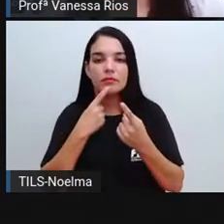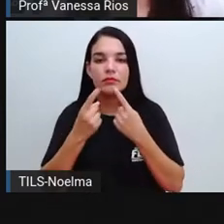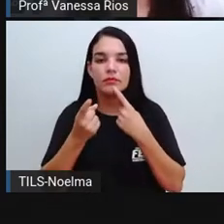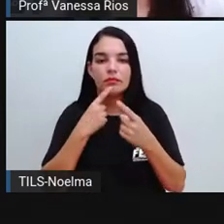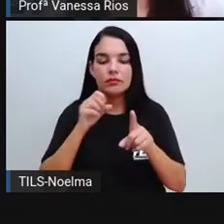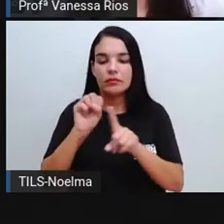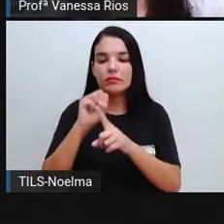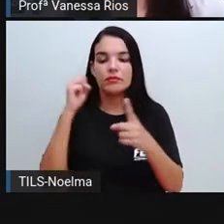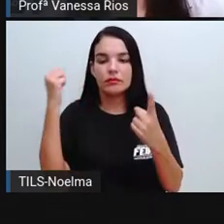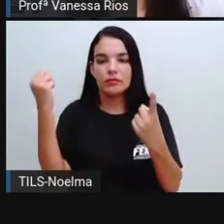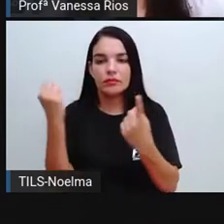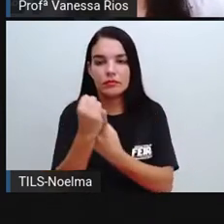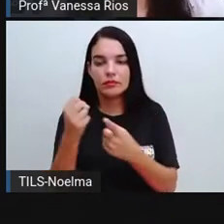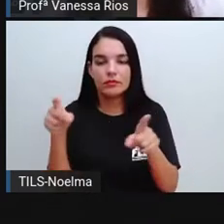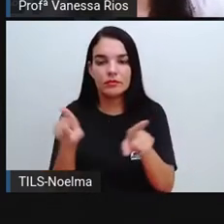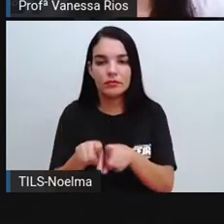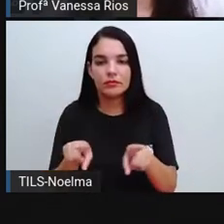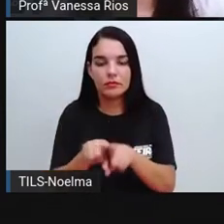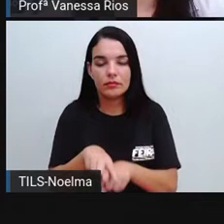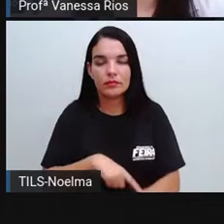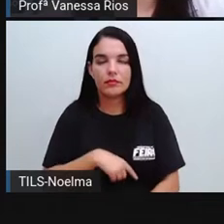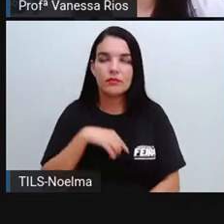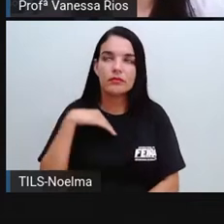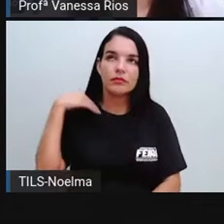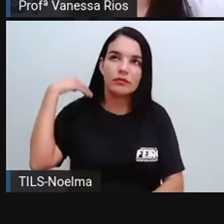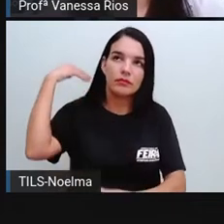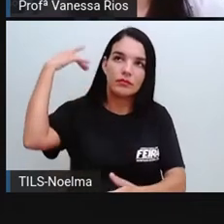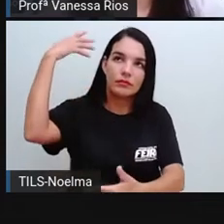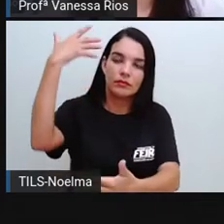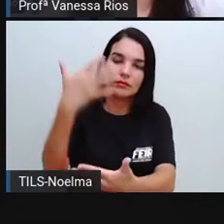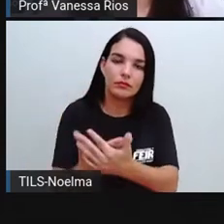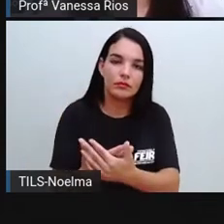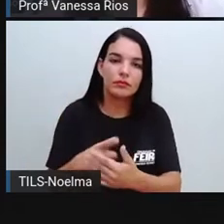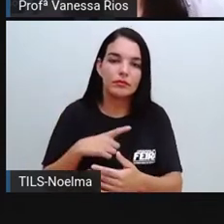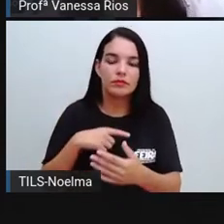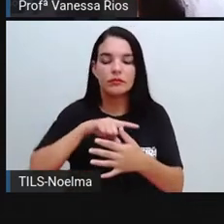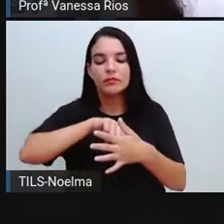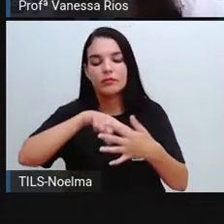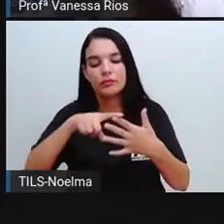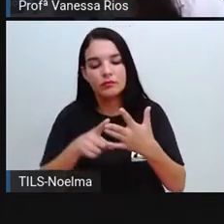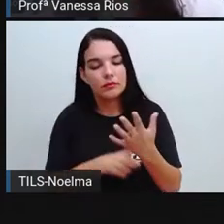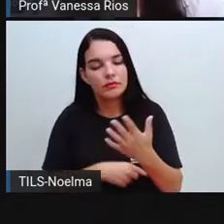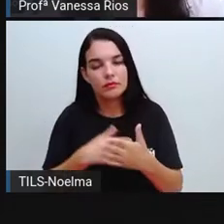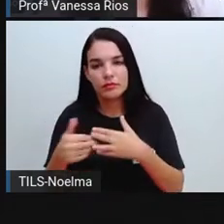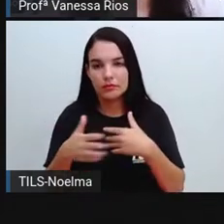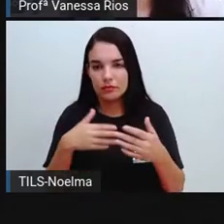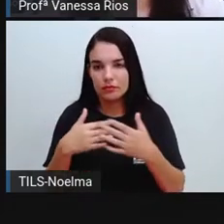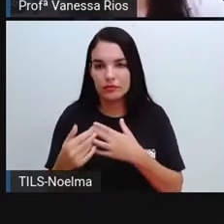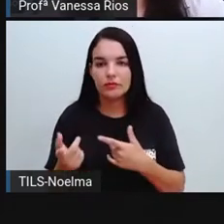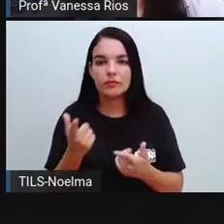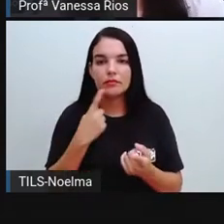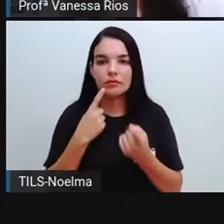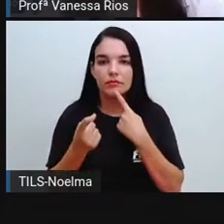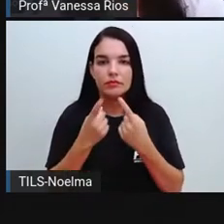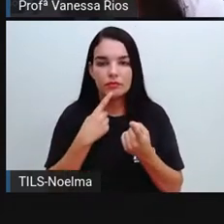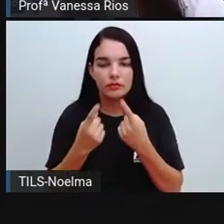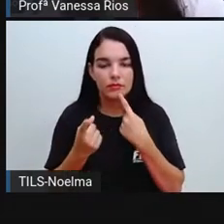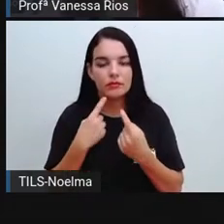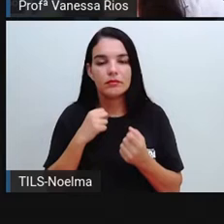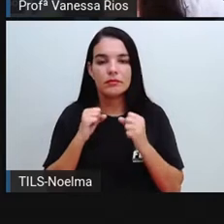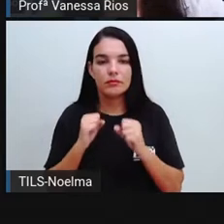e a gente pensa em todas essas entrevistas, seja ela de emprego, entrevista social, psicológica ou